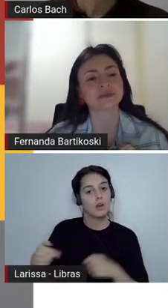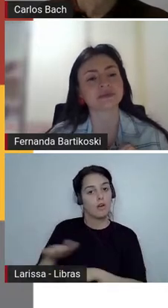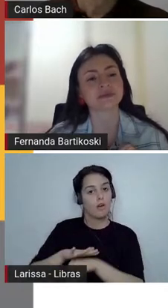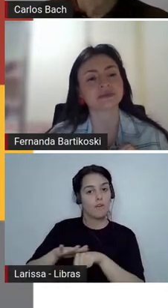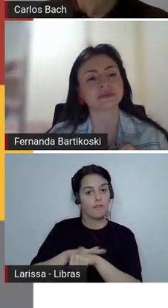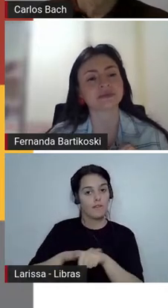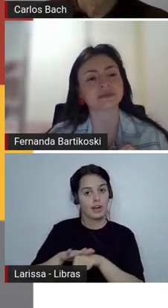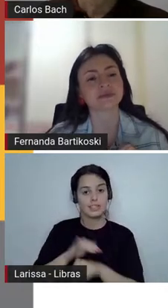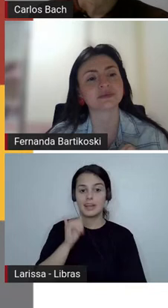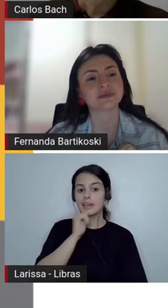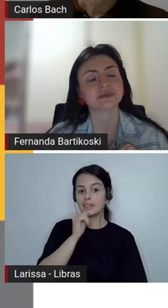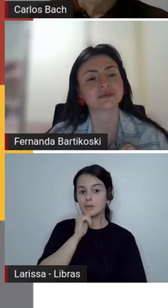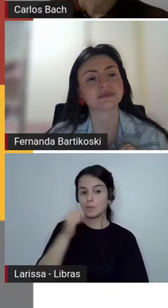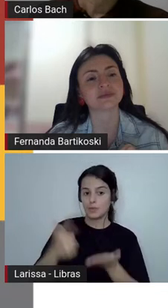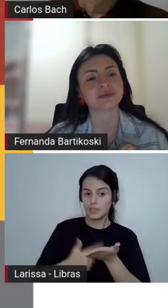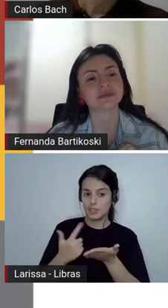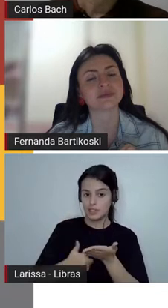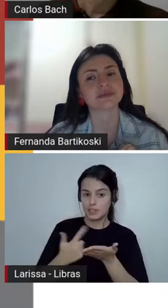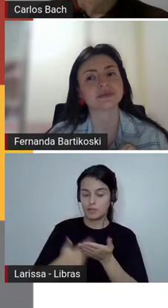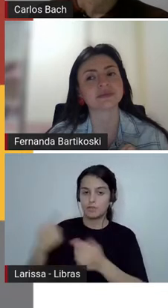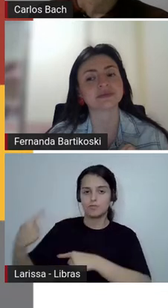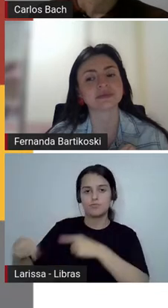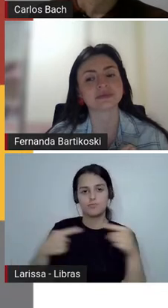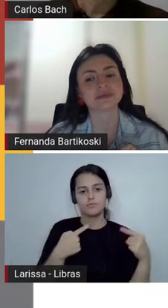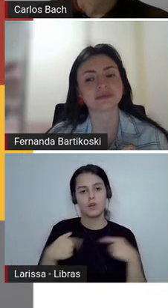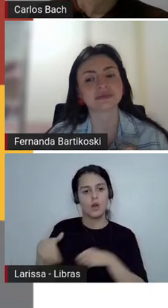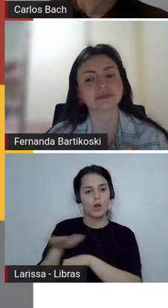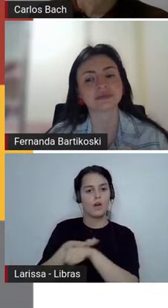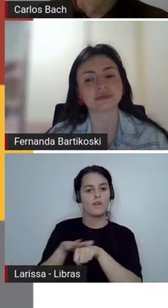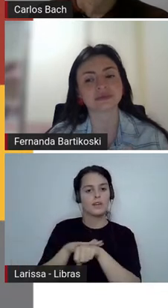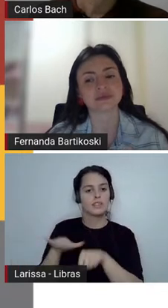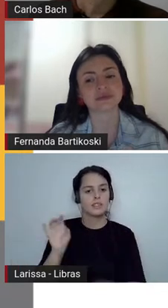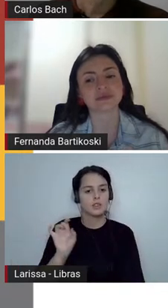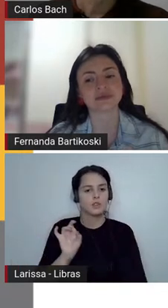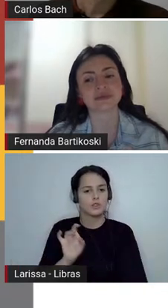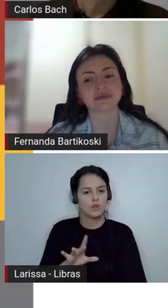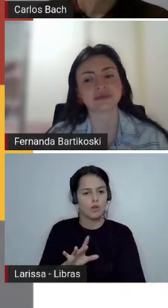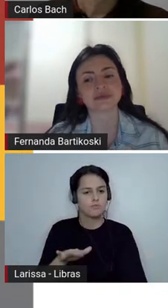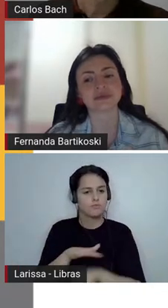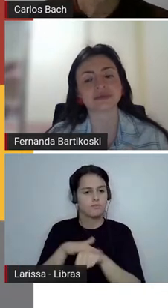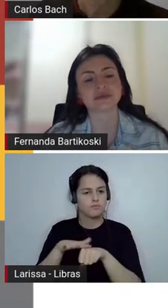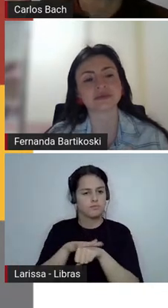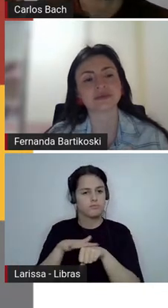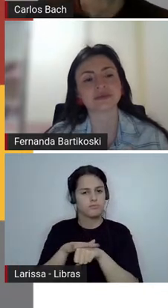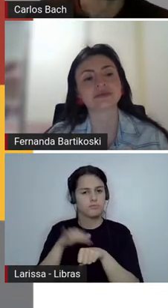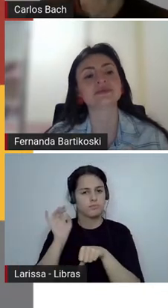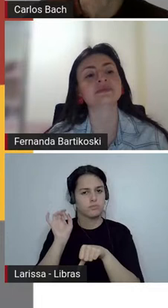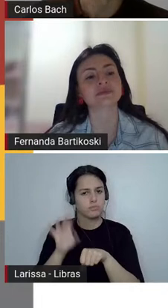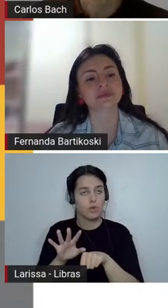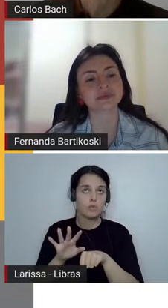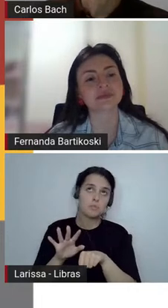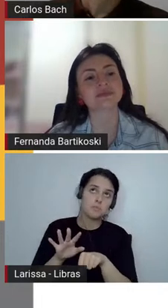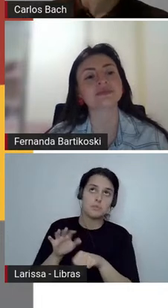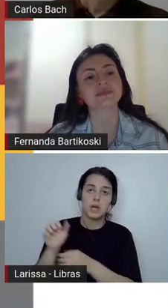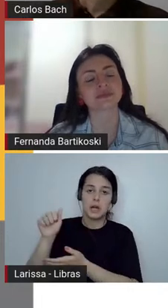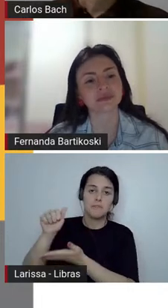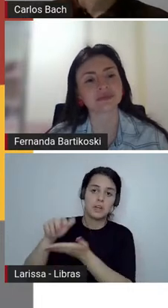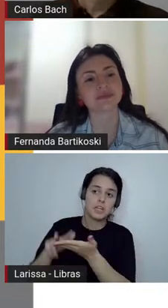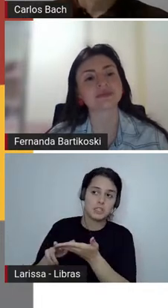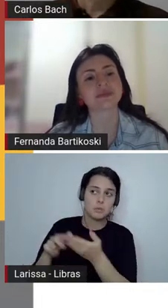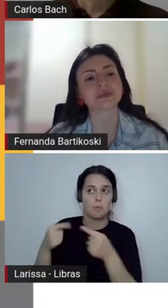conversar sobre o livro não se torna um trabalho avaliativo, entre aspas, né?